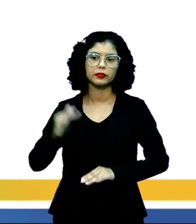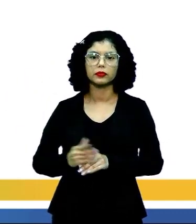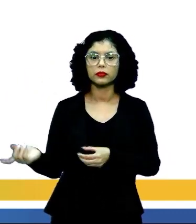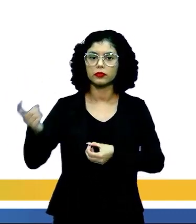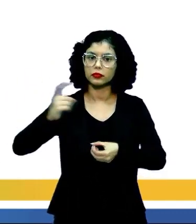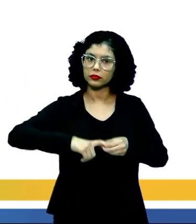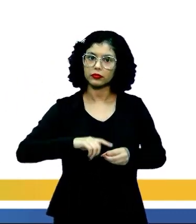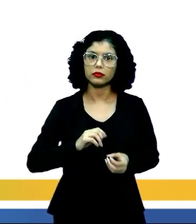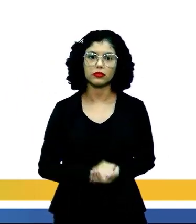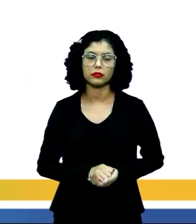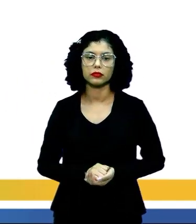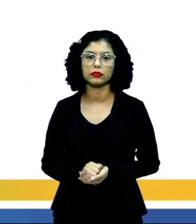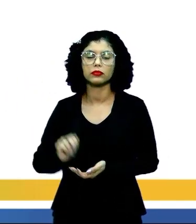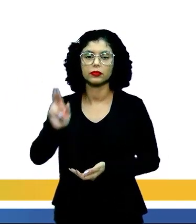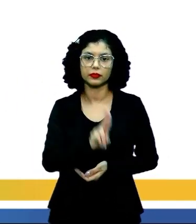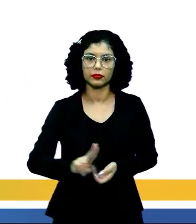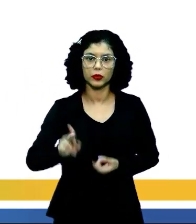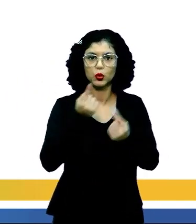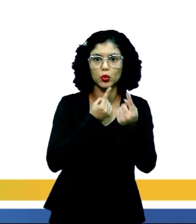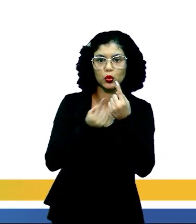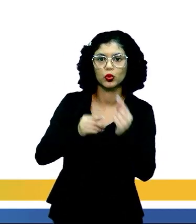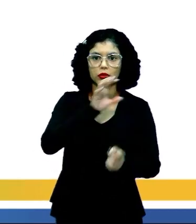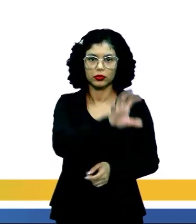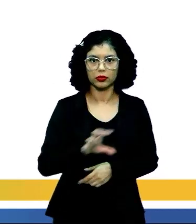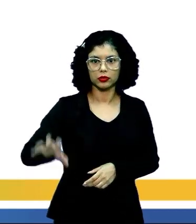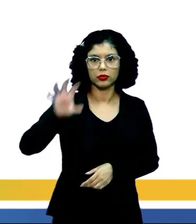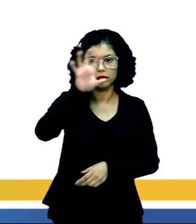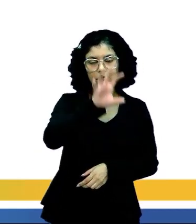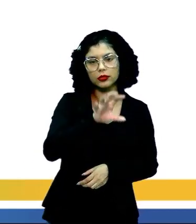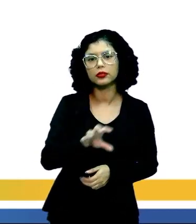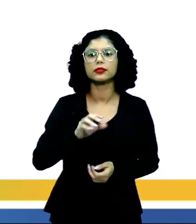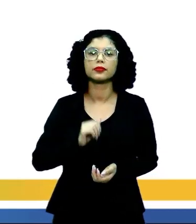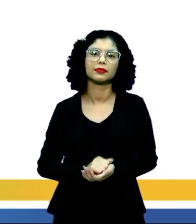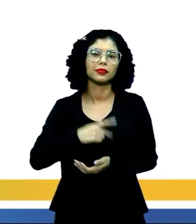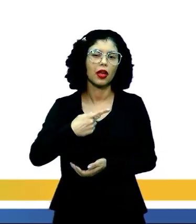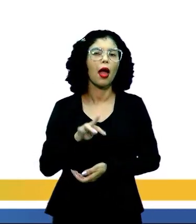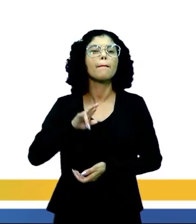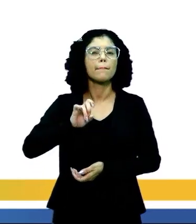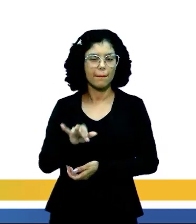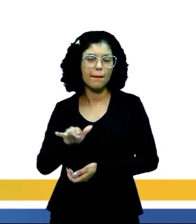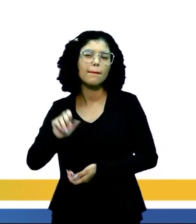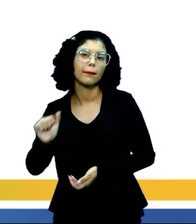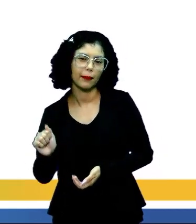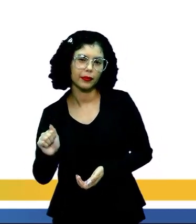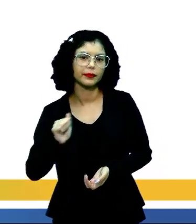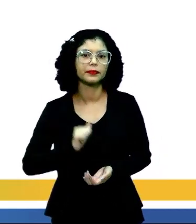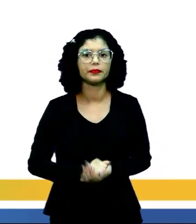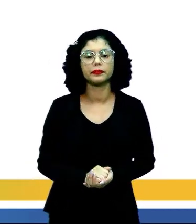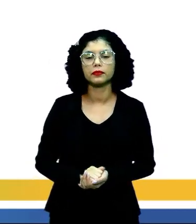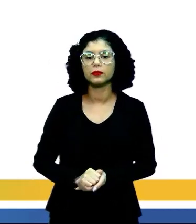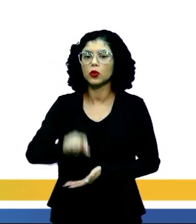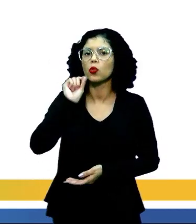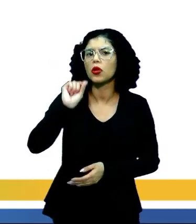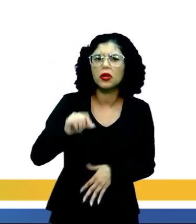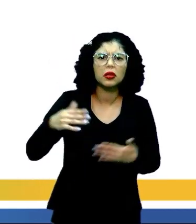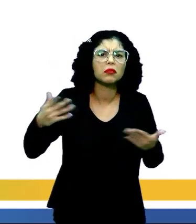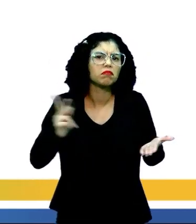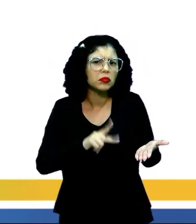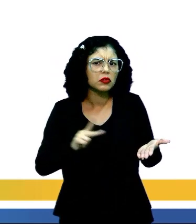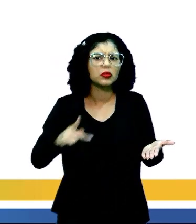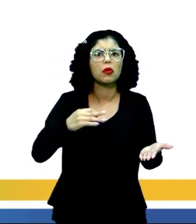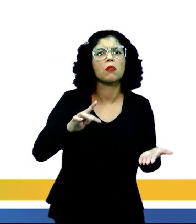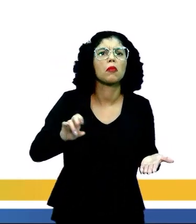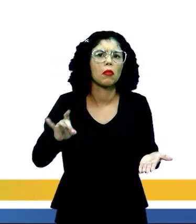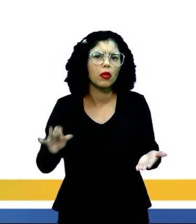Retornando um pouquinho, eu tenho o uso de dialetos, dessa linguagem mais regional, nas prosas. O é prosa, professor